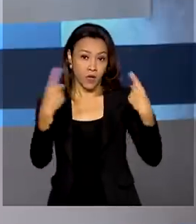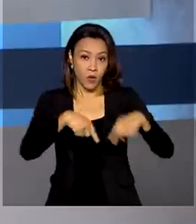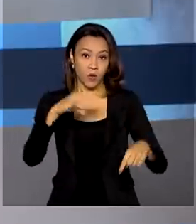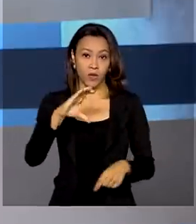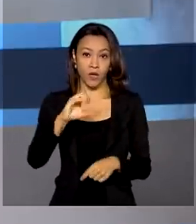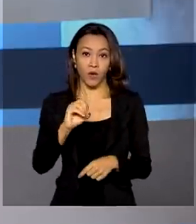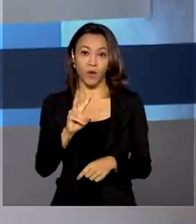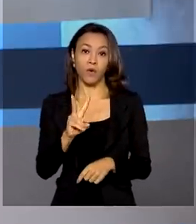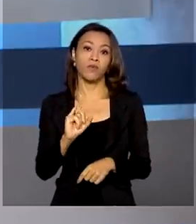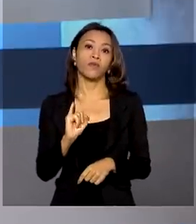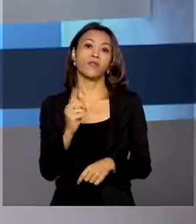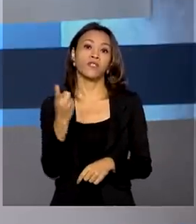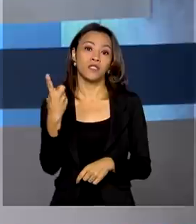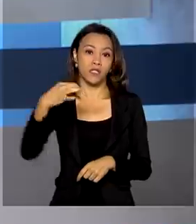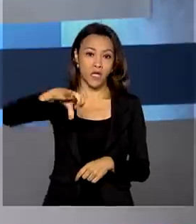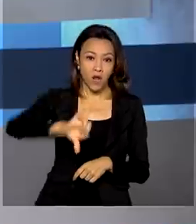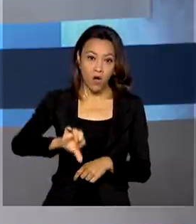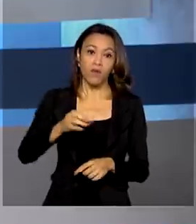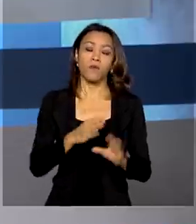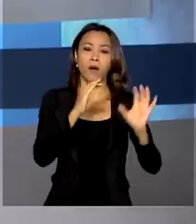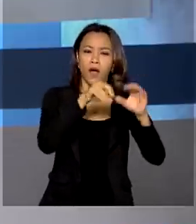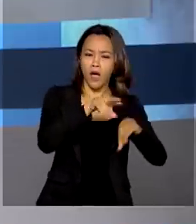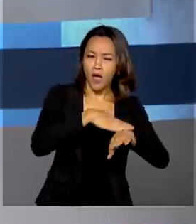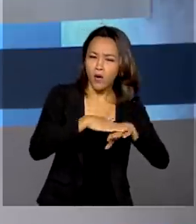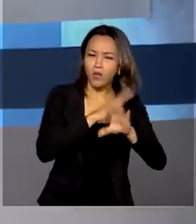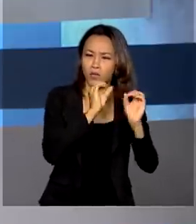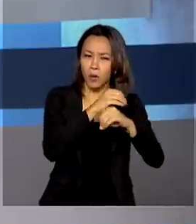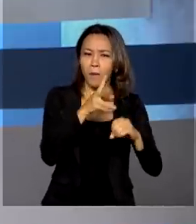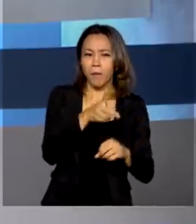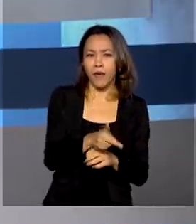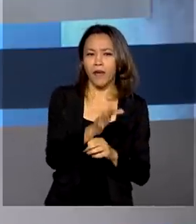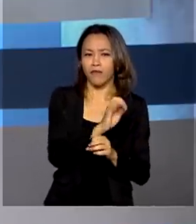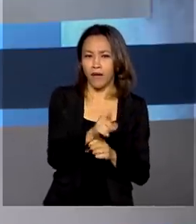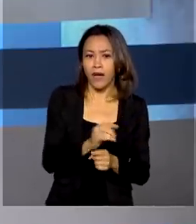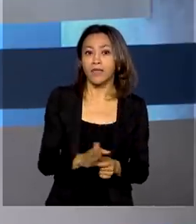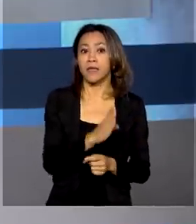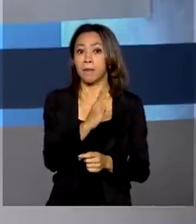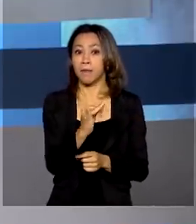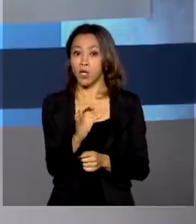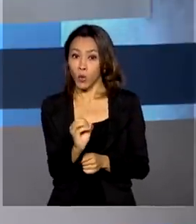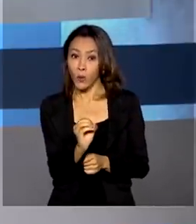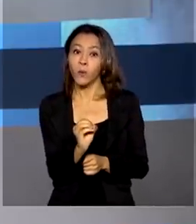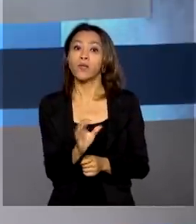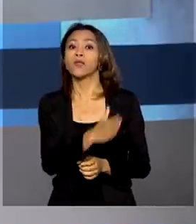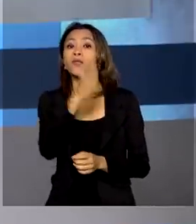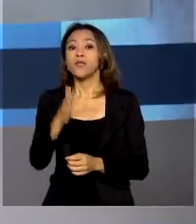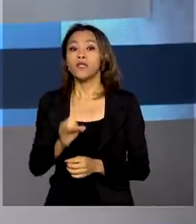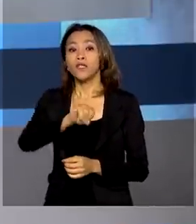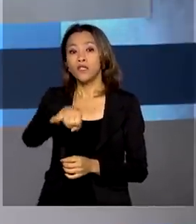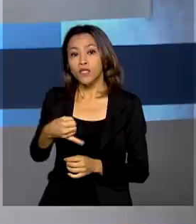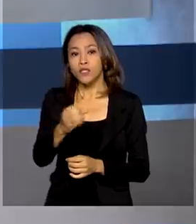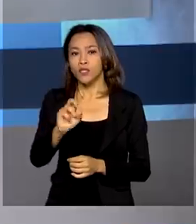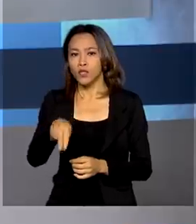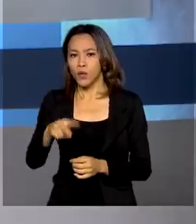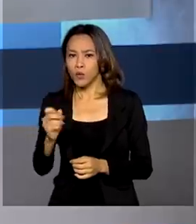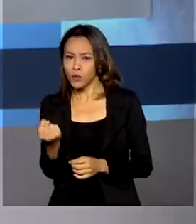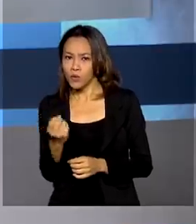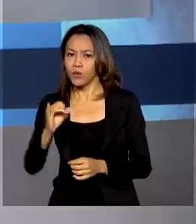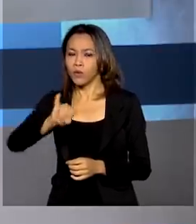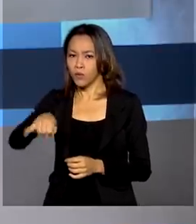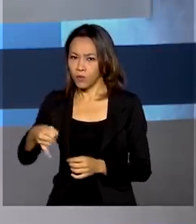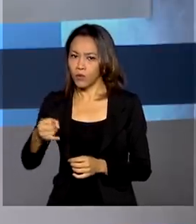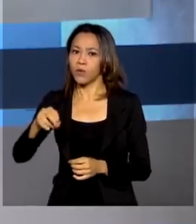reuniões com representantes dos laboratórios Pfizer-BioNTech e Johnson & Johnson. O governo federal trabalha para que até o fim de